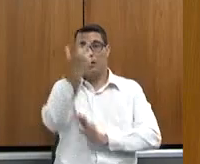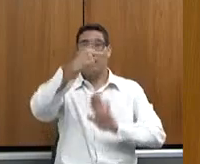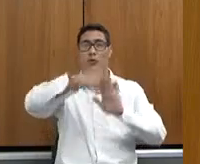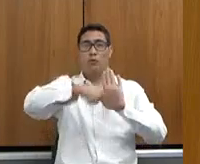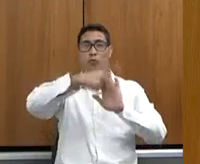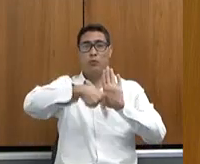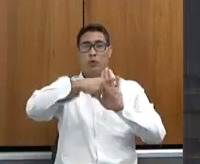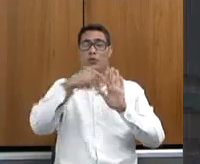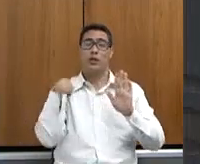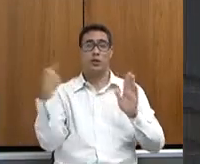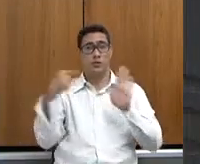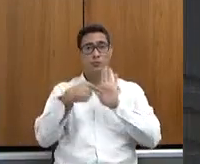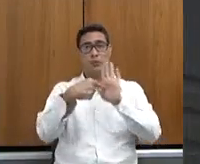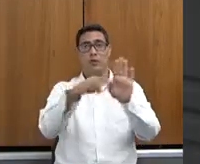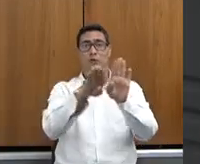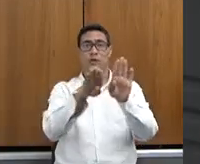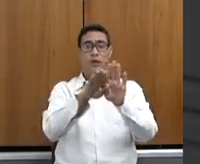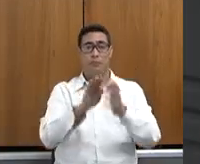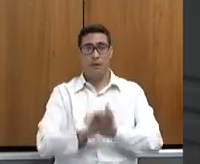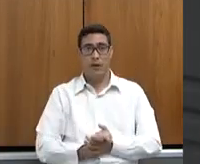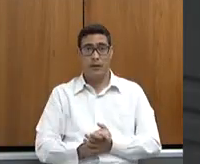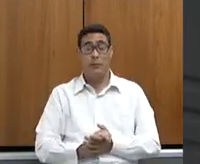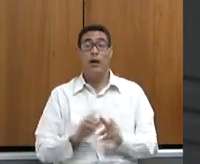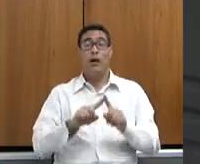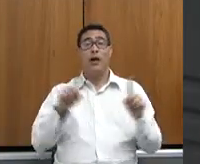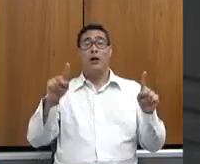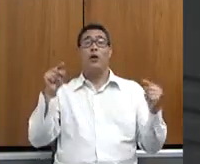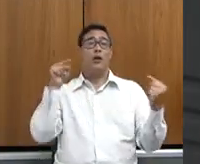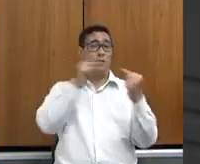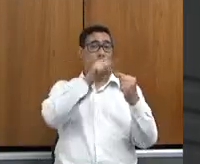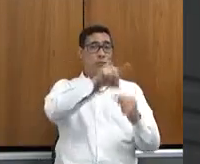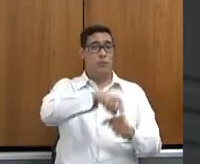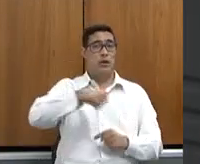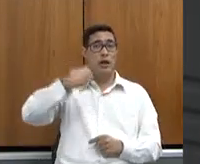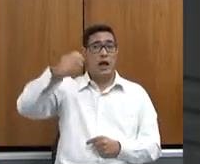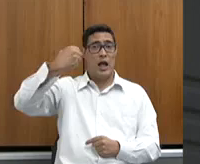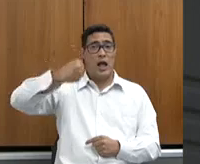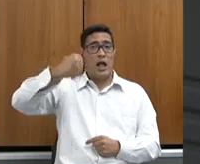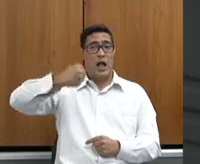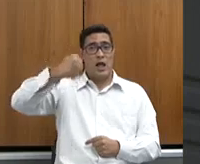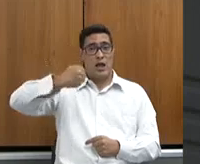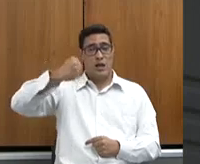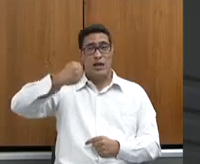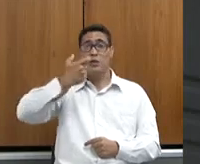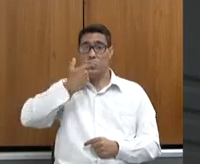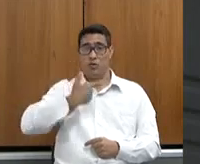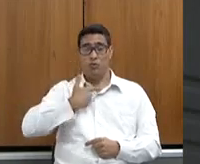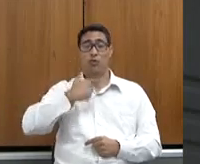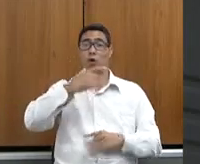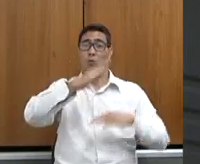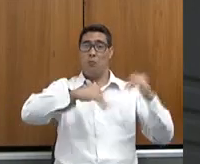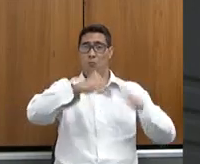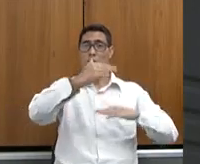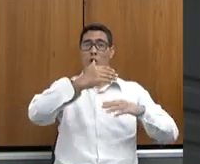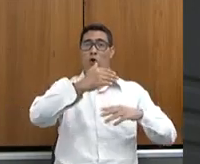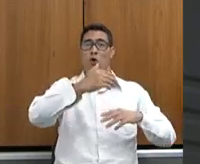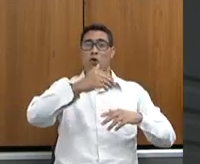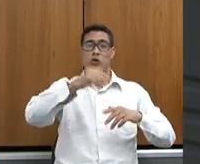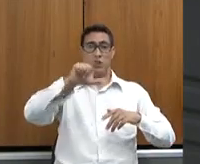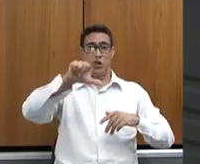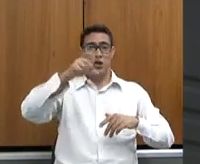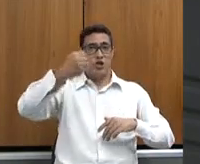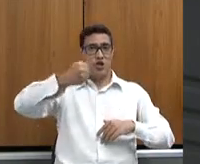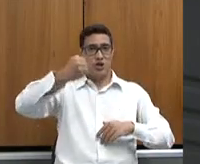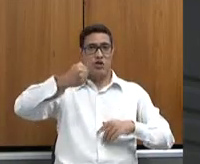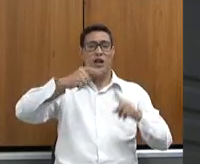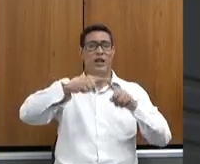isso aí. O leite é uma questão crônica. Eu falo porque eu sou produtor de leite e parei durante 13 anos